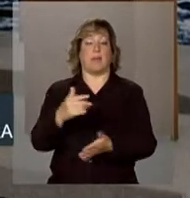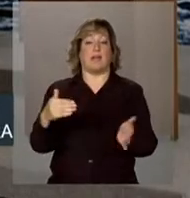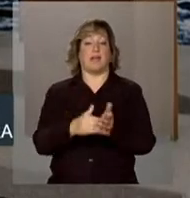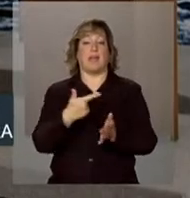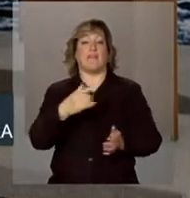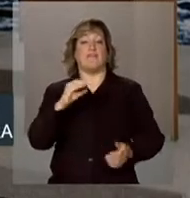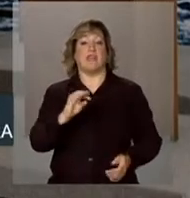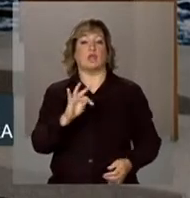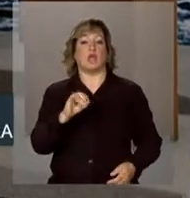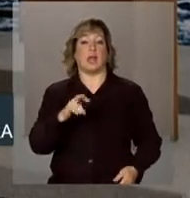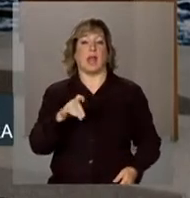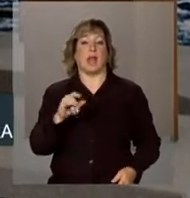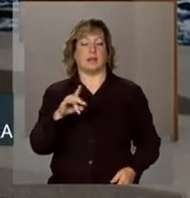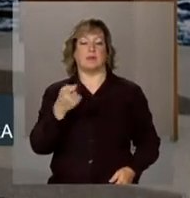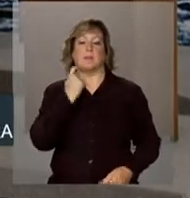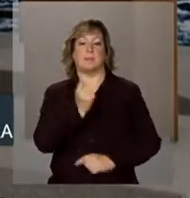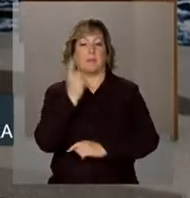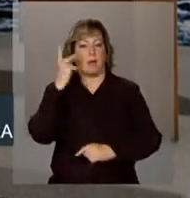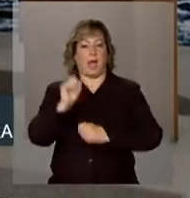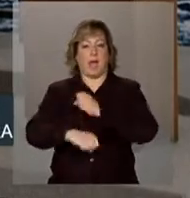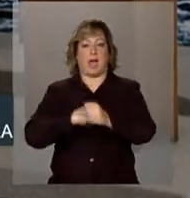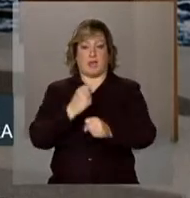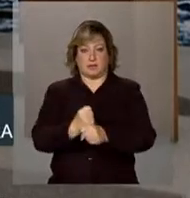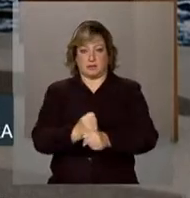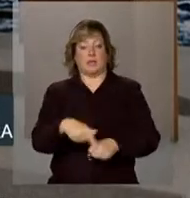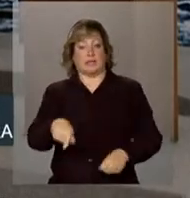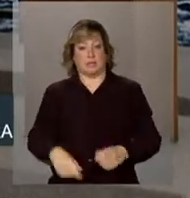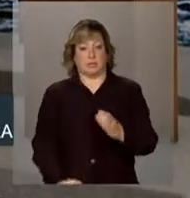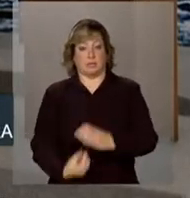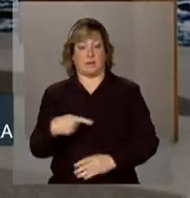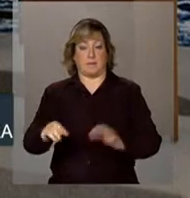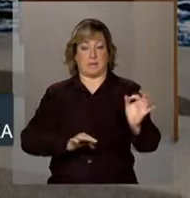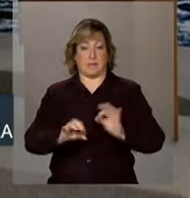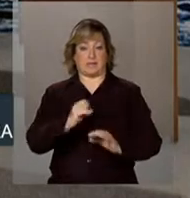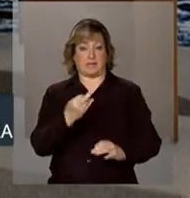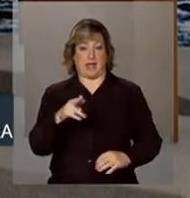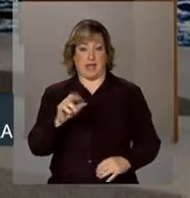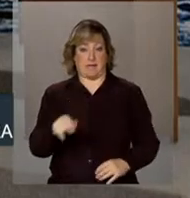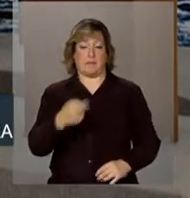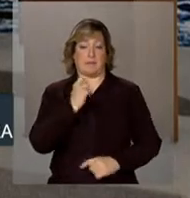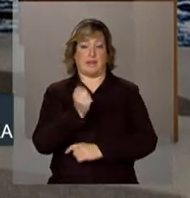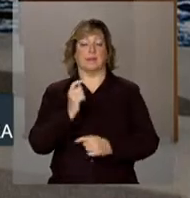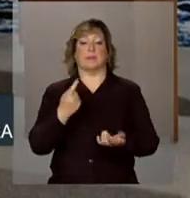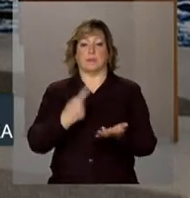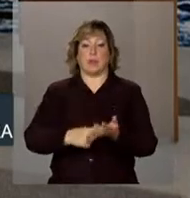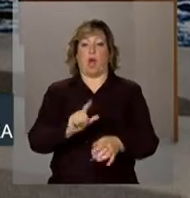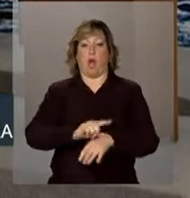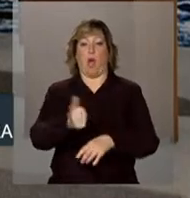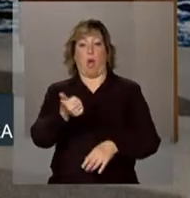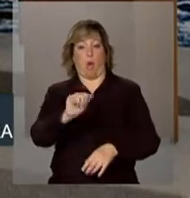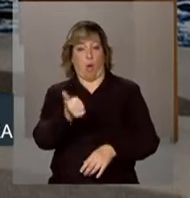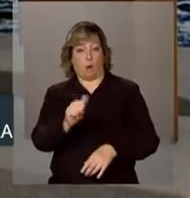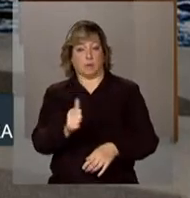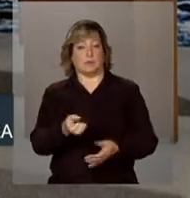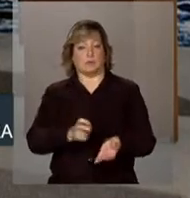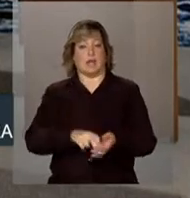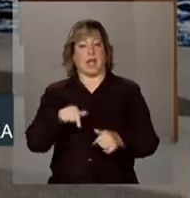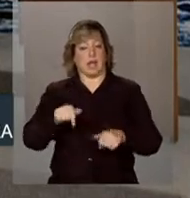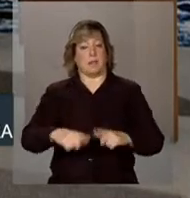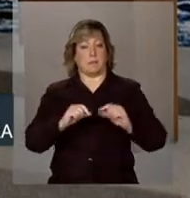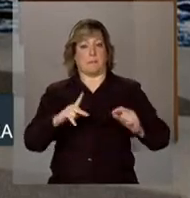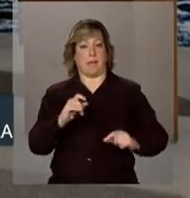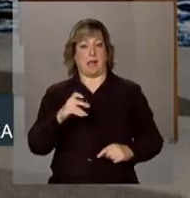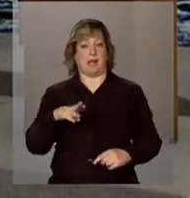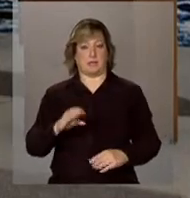toneladas de pescado por ano. O lançamento do Plano Safra da Pesca está marcado para as 11 horas, como você disse, aqui no Palácio do